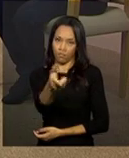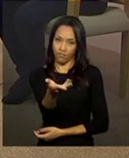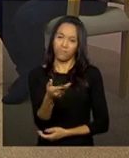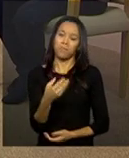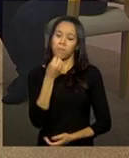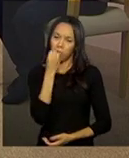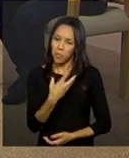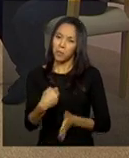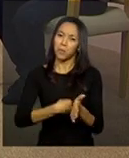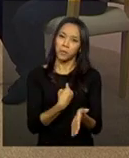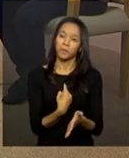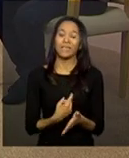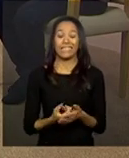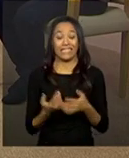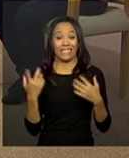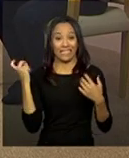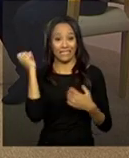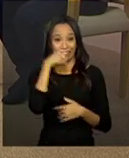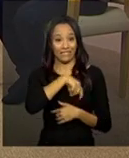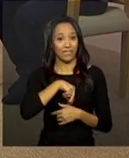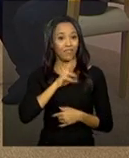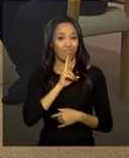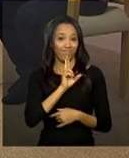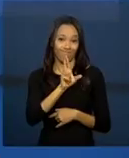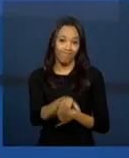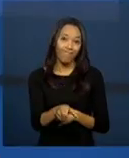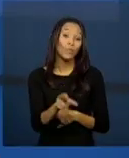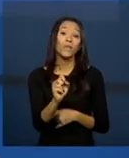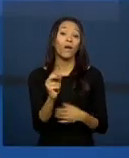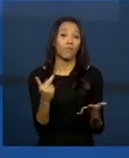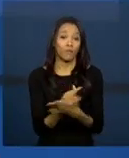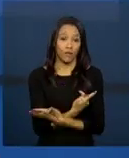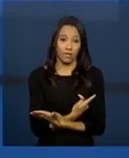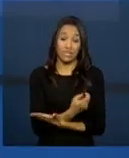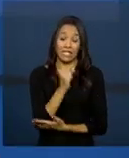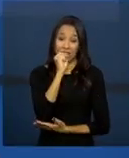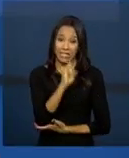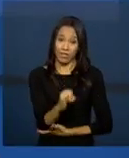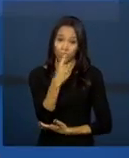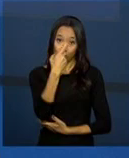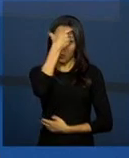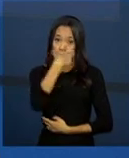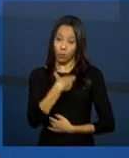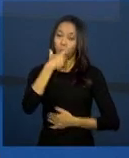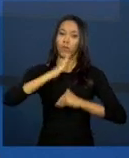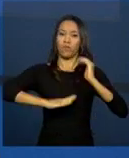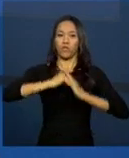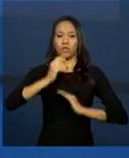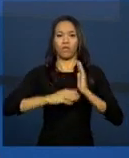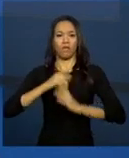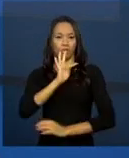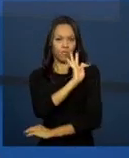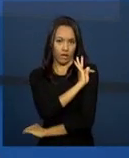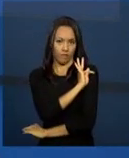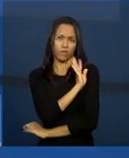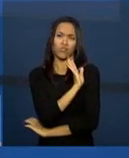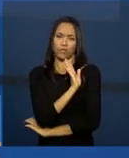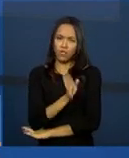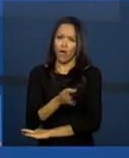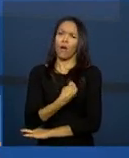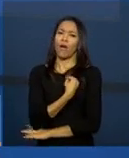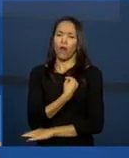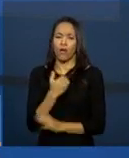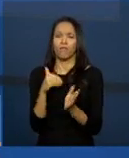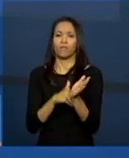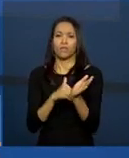delicada. Normalmente, o que ocorre é, se um técnico, ele está, ele já possui senha de acesso